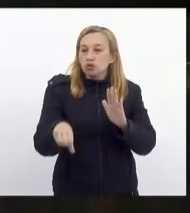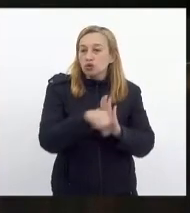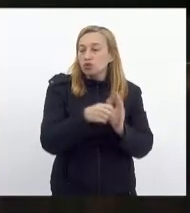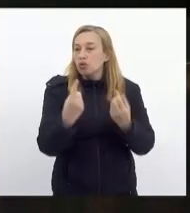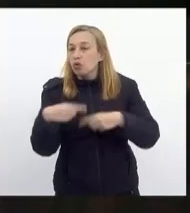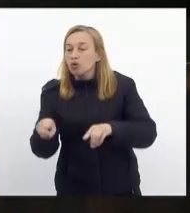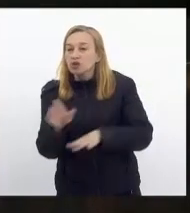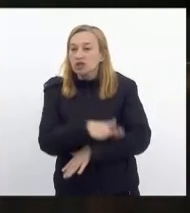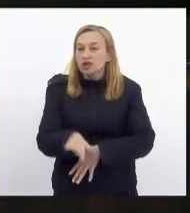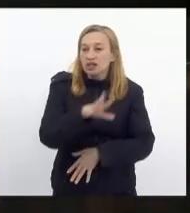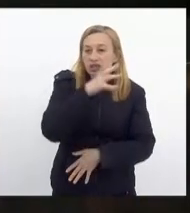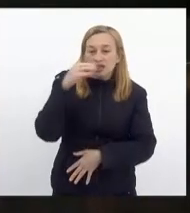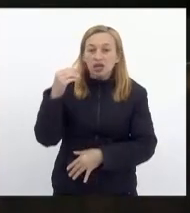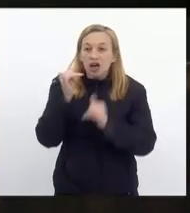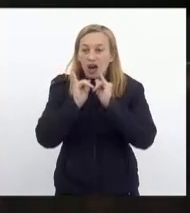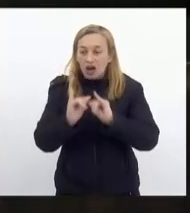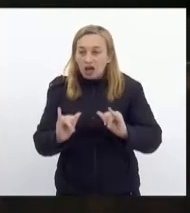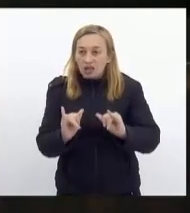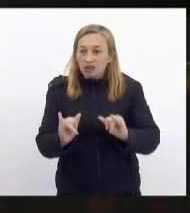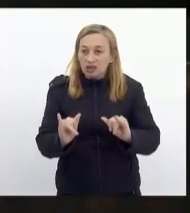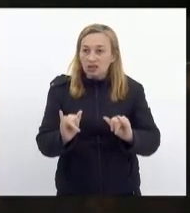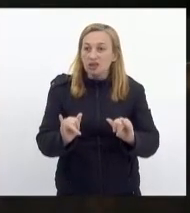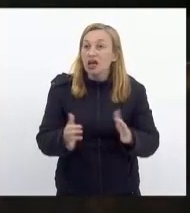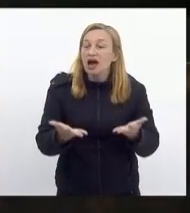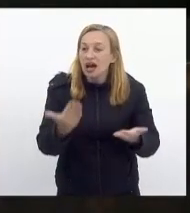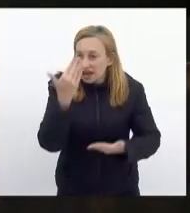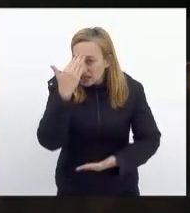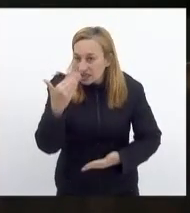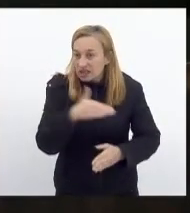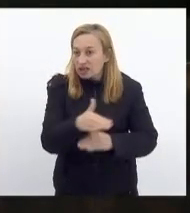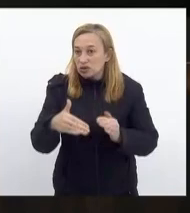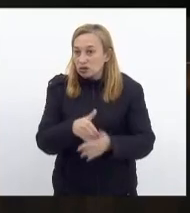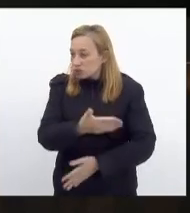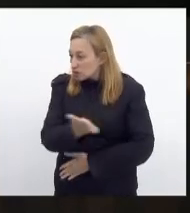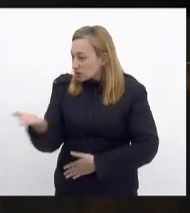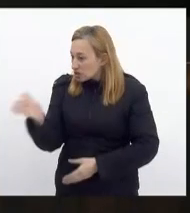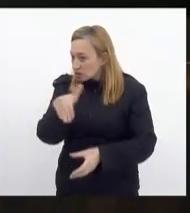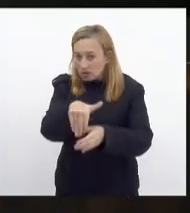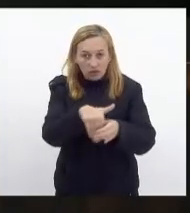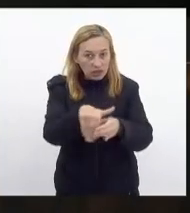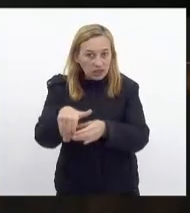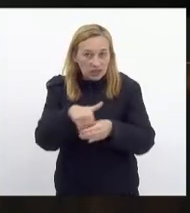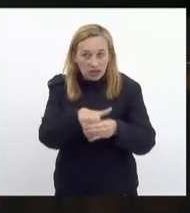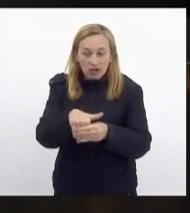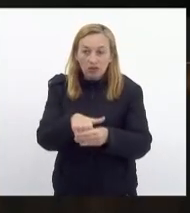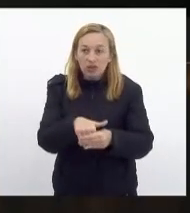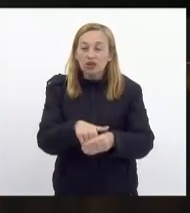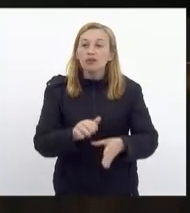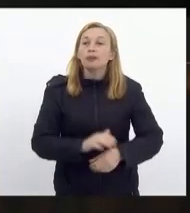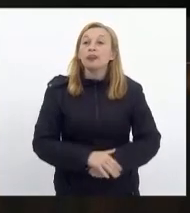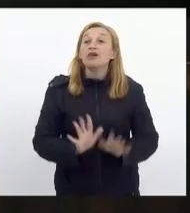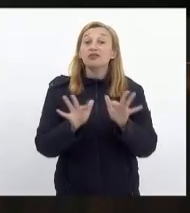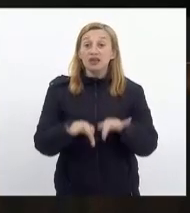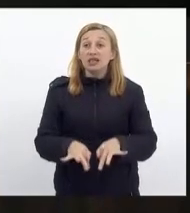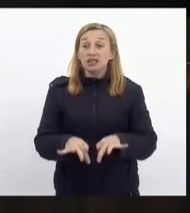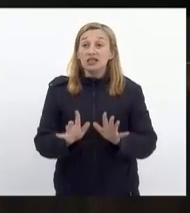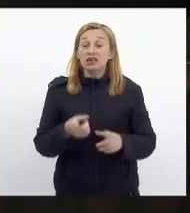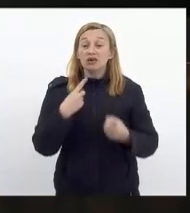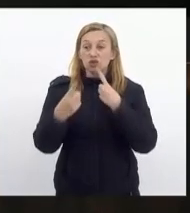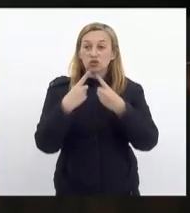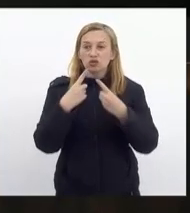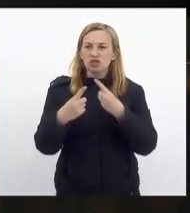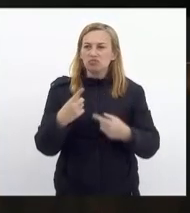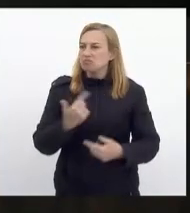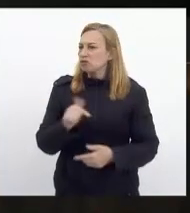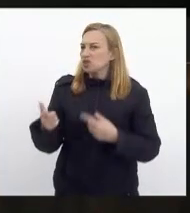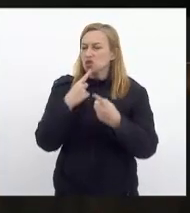adolescente. Antes de anunciar o expediente, agradecer a todos os padres pela votação, a presidente, encerrada a discussão, não havendo o